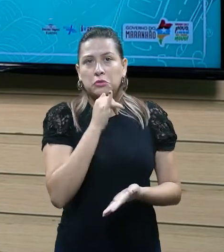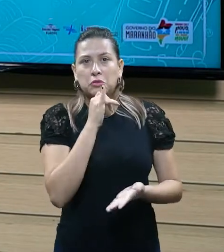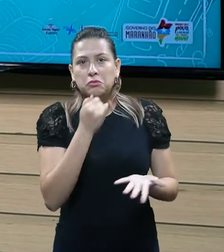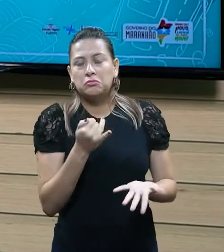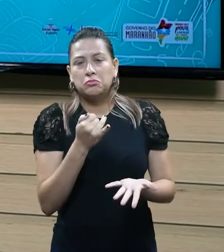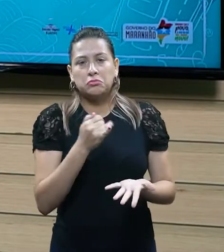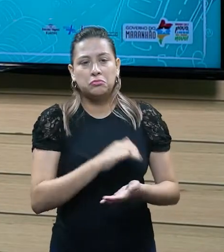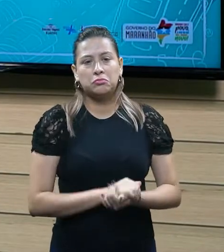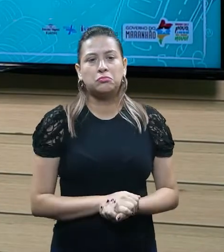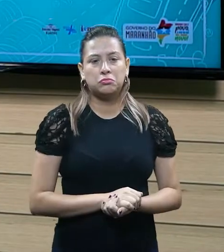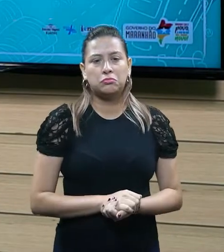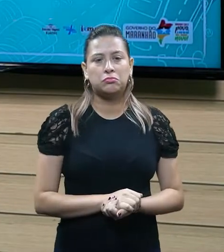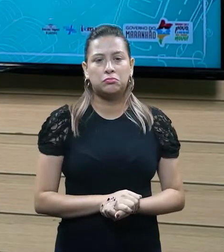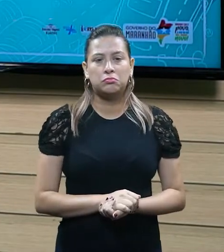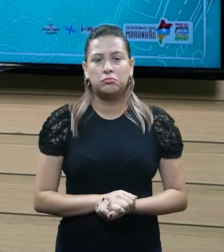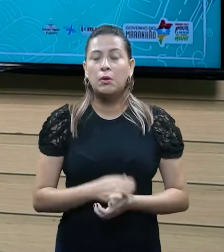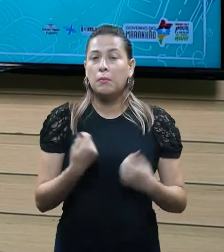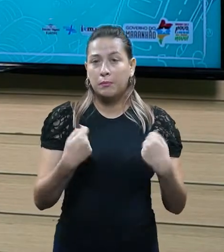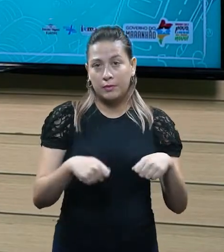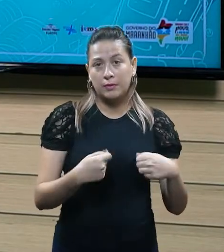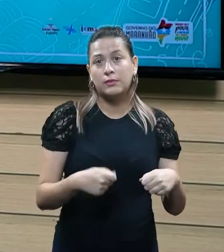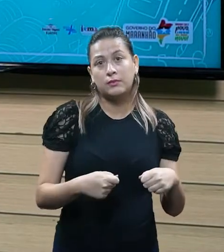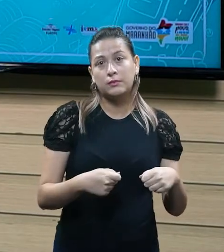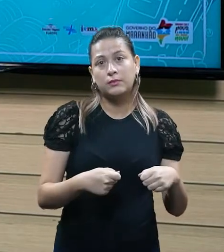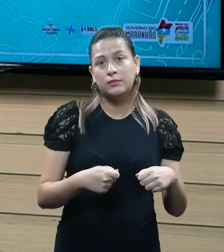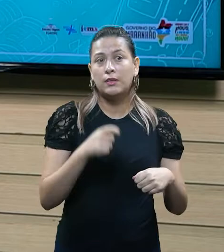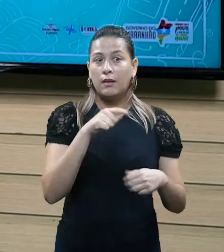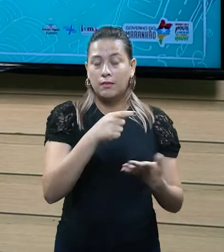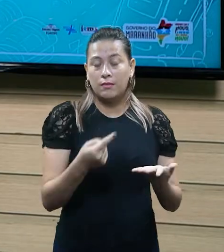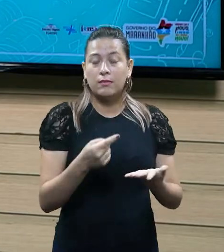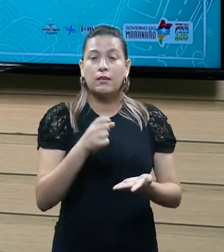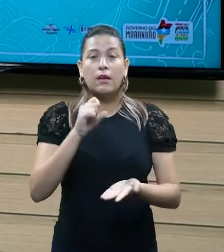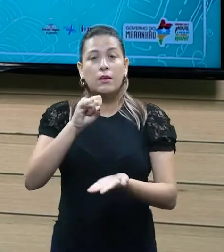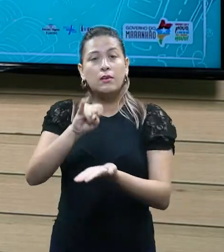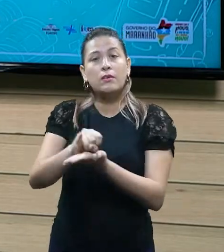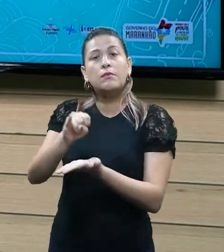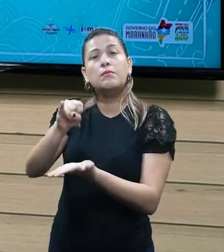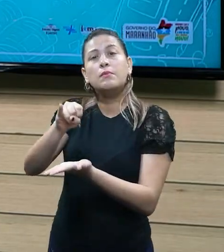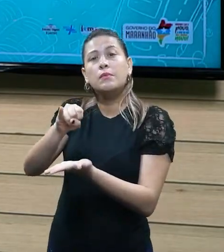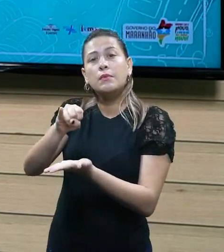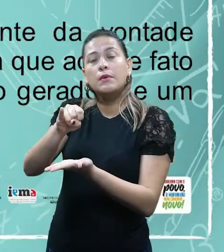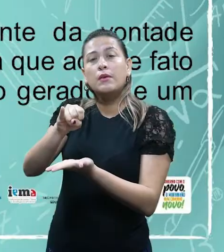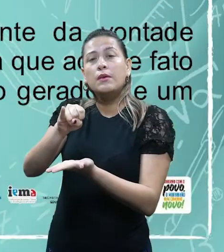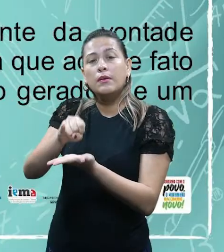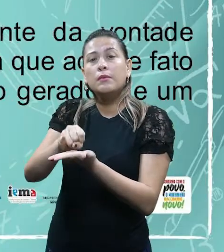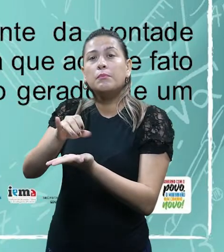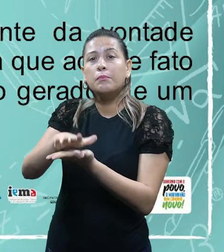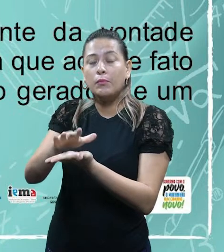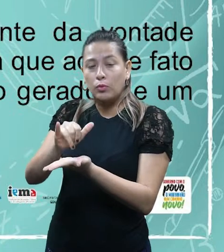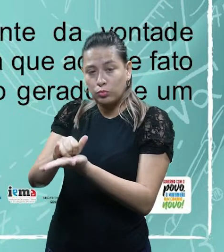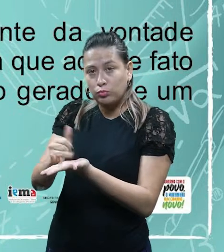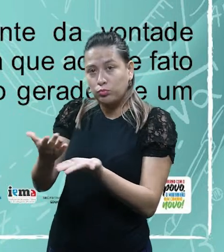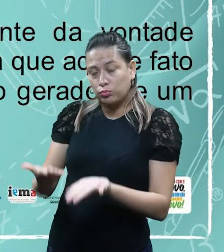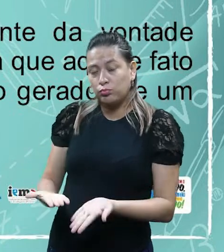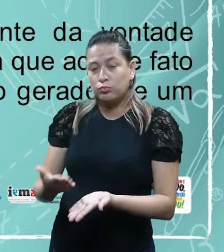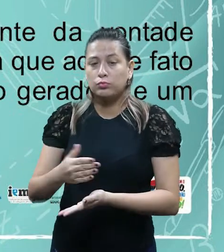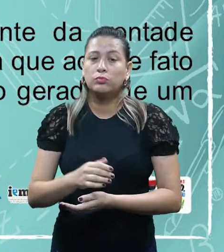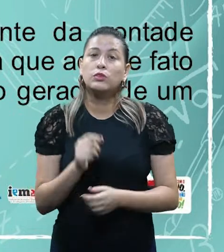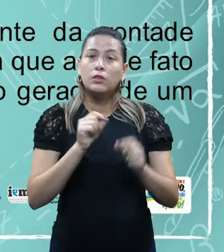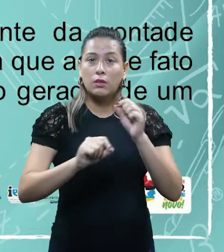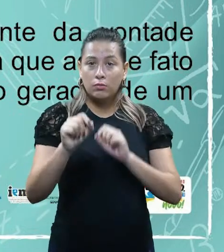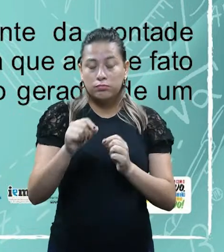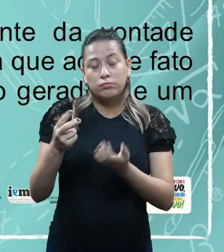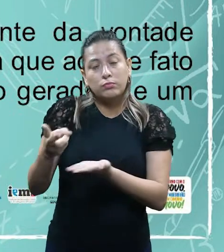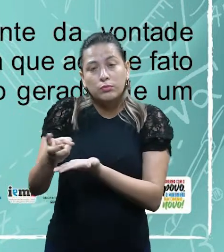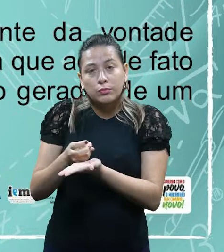fortunas, ele, de fato, vai instituir um imposto. E aqui é uma espécie de tributo. Bom, aqui o